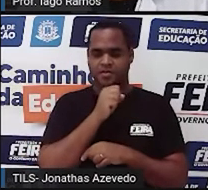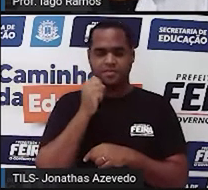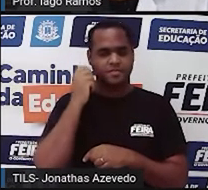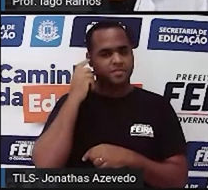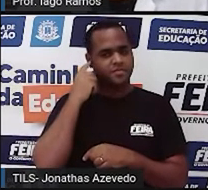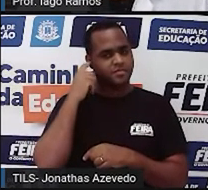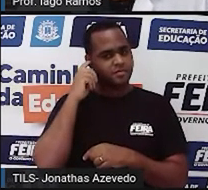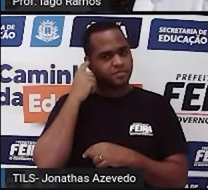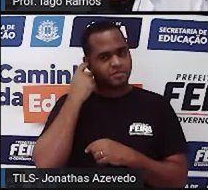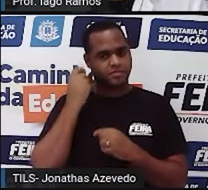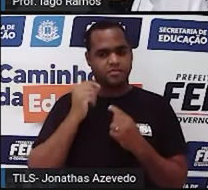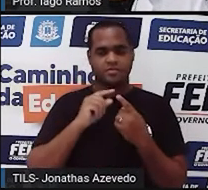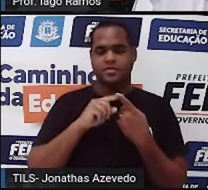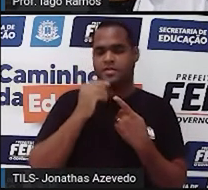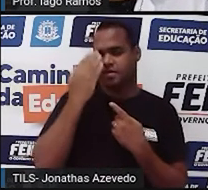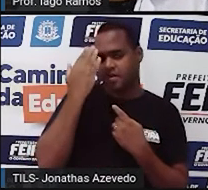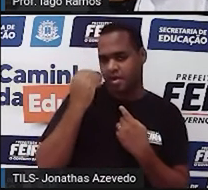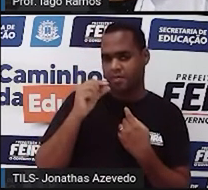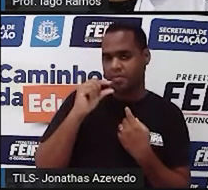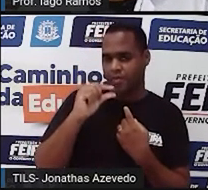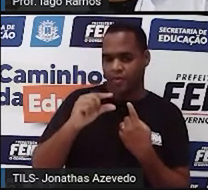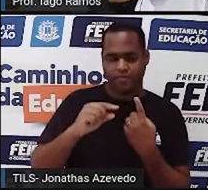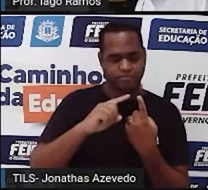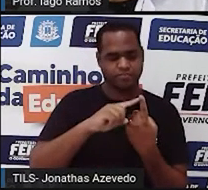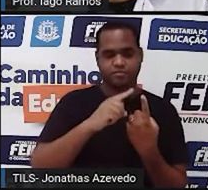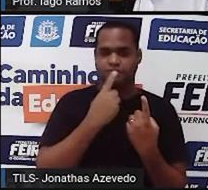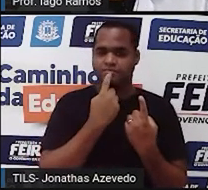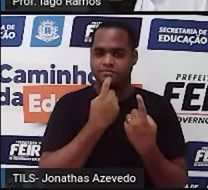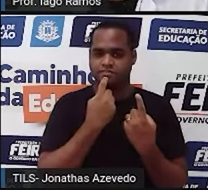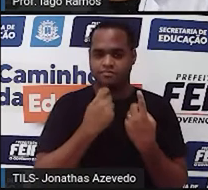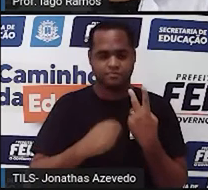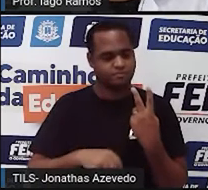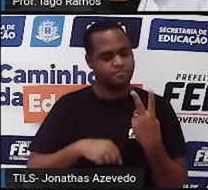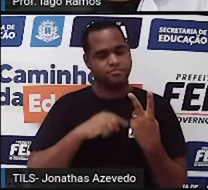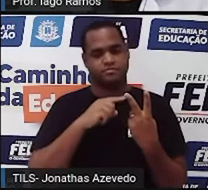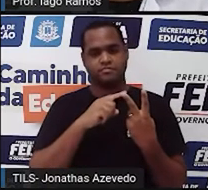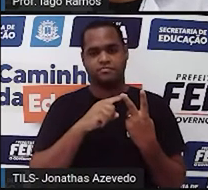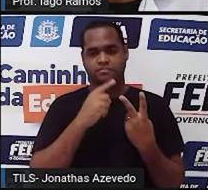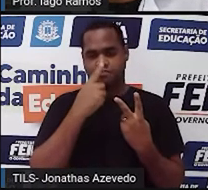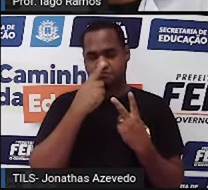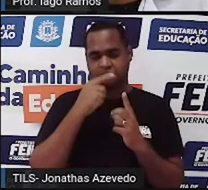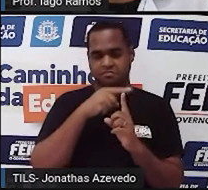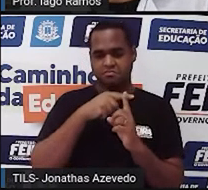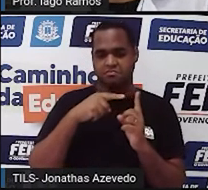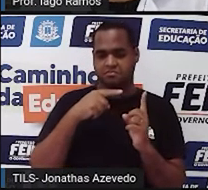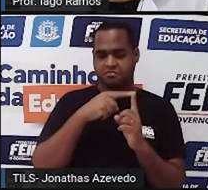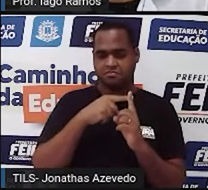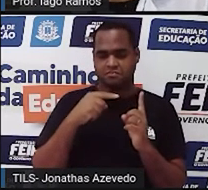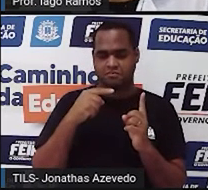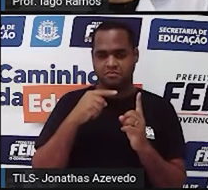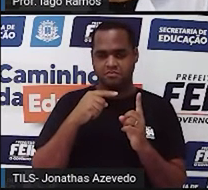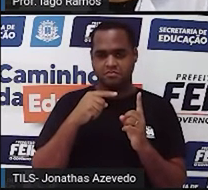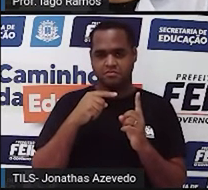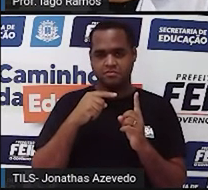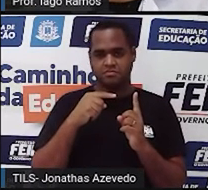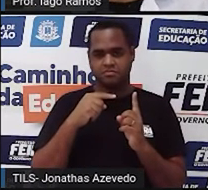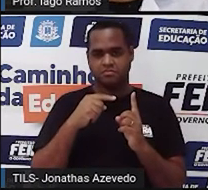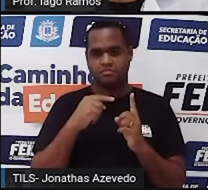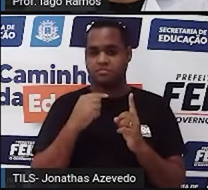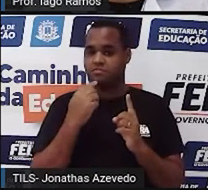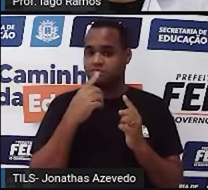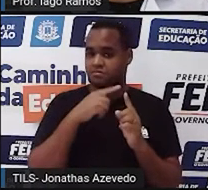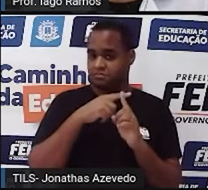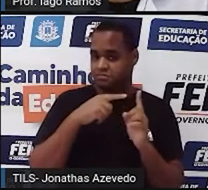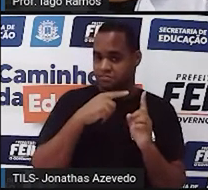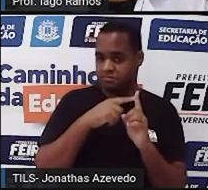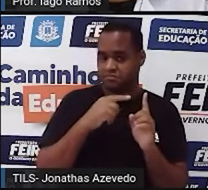sabe pouco? Número 1 que está ali em vermelho. Você sabe metade do que você já estudou, né? Sobre essas